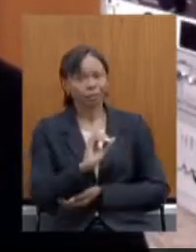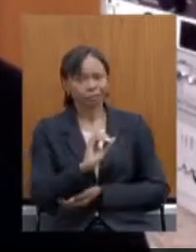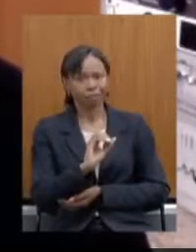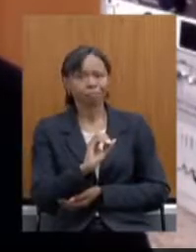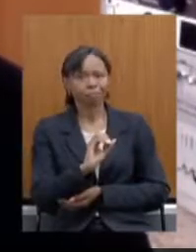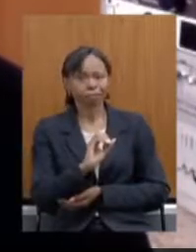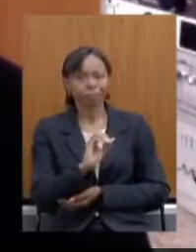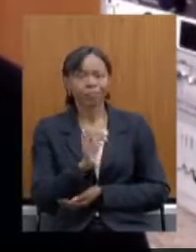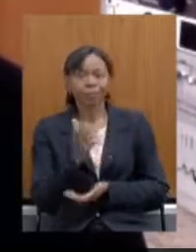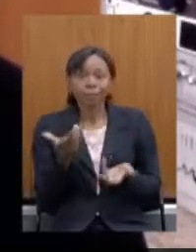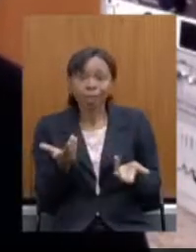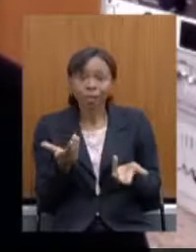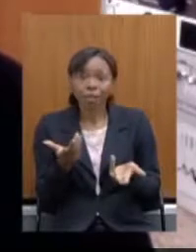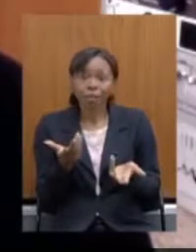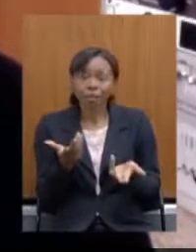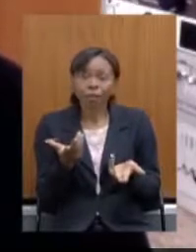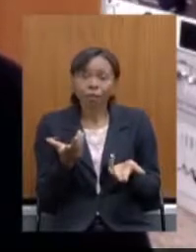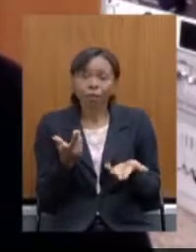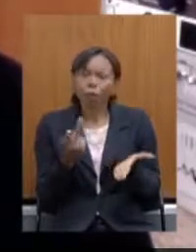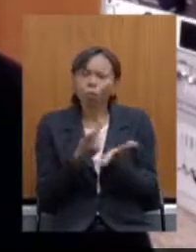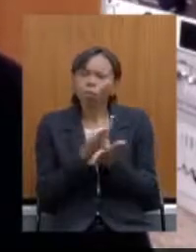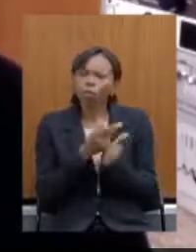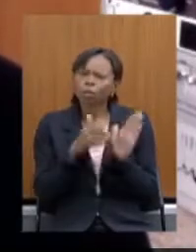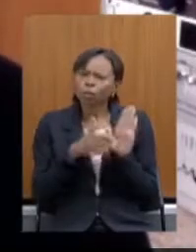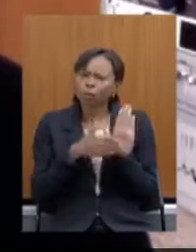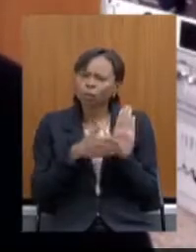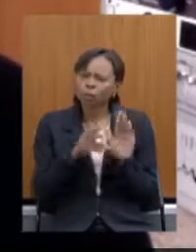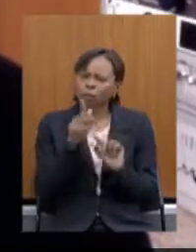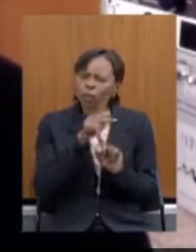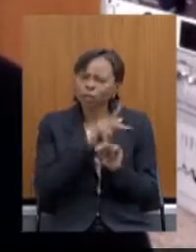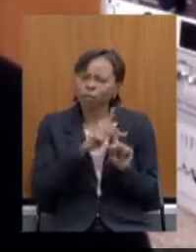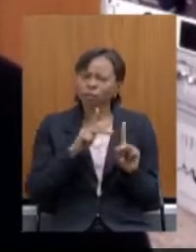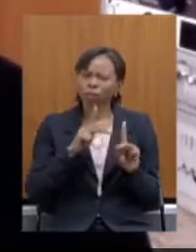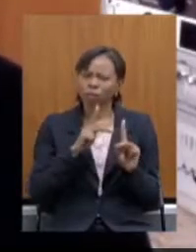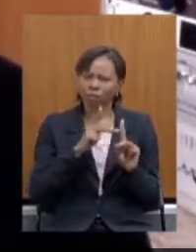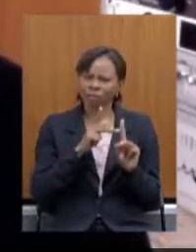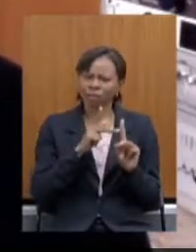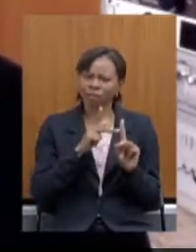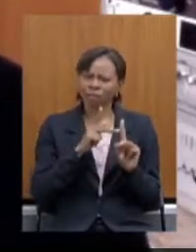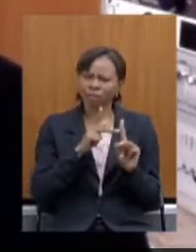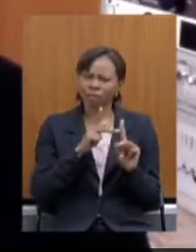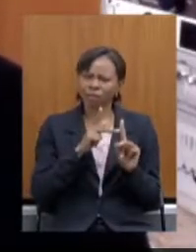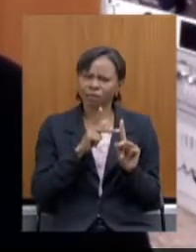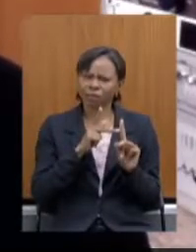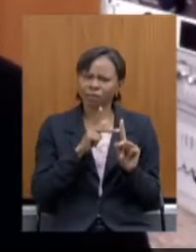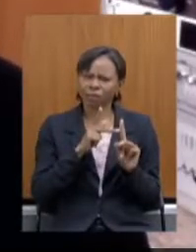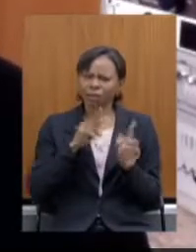então quando vem uma proposta dessa para tirar